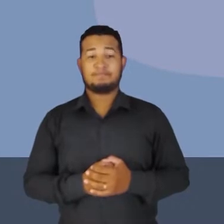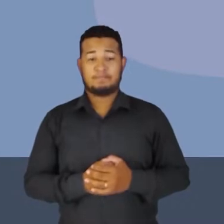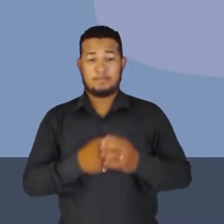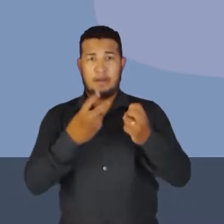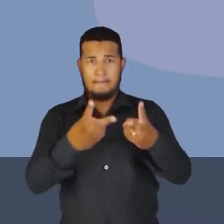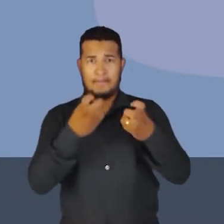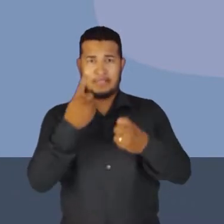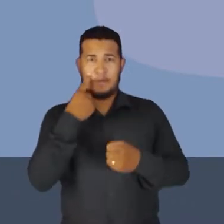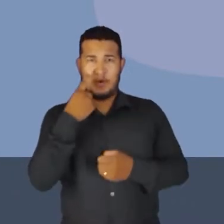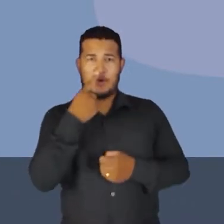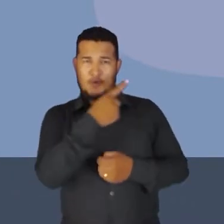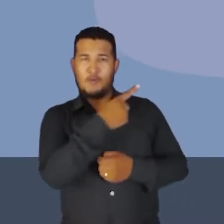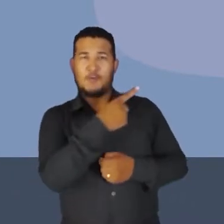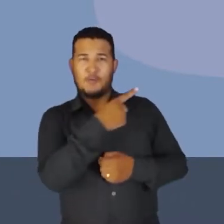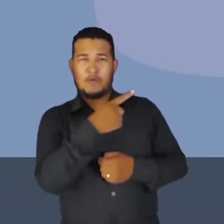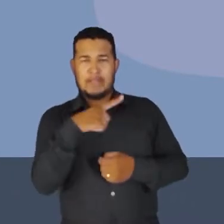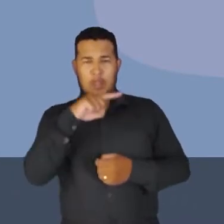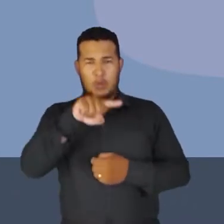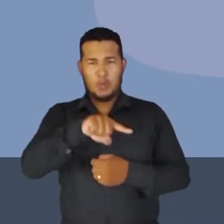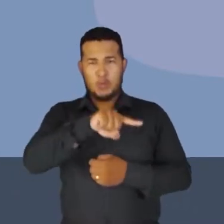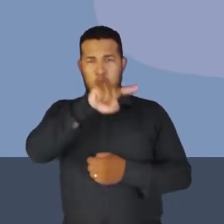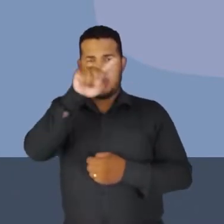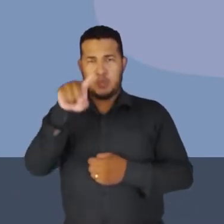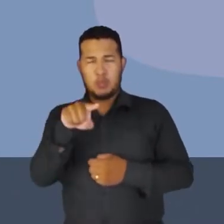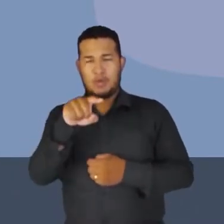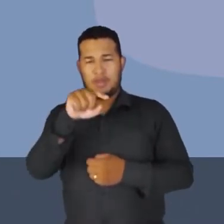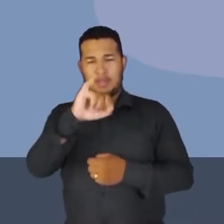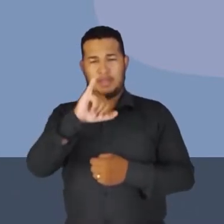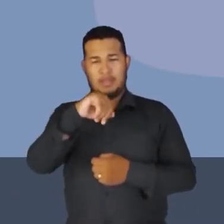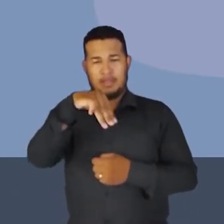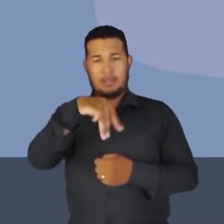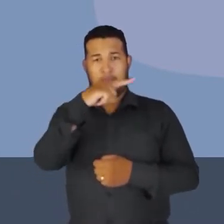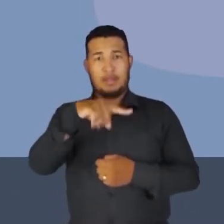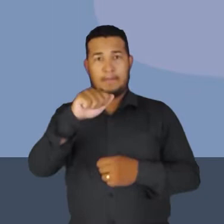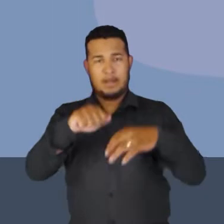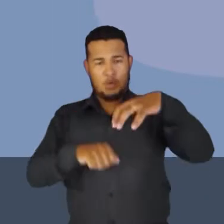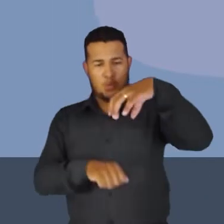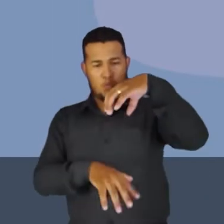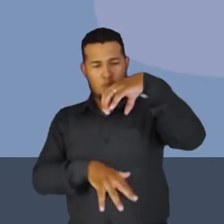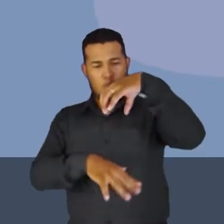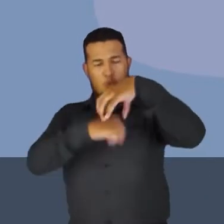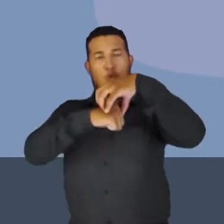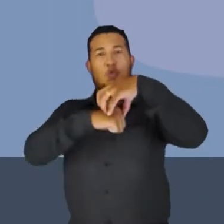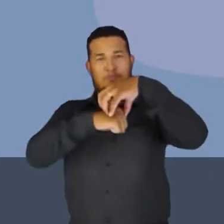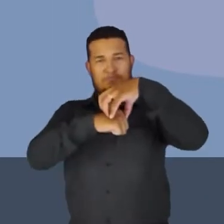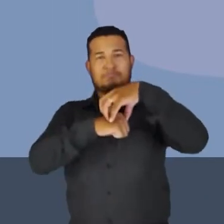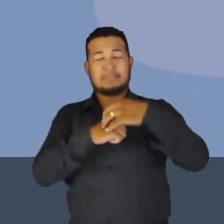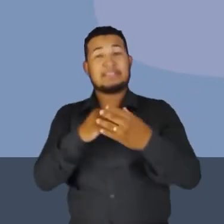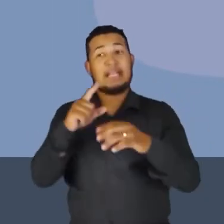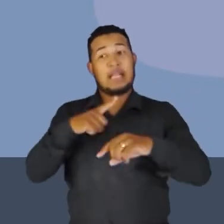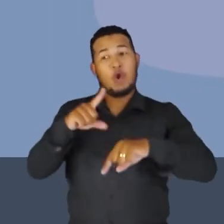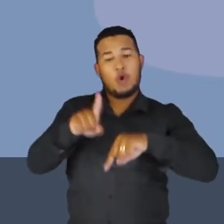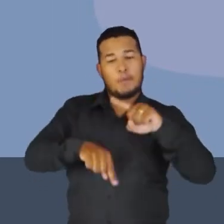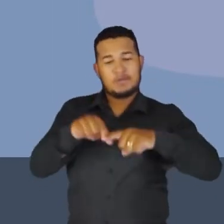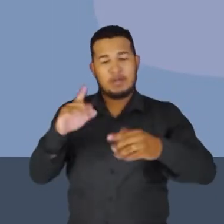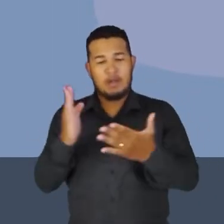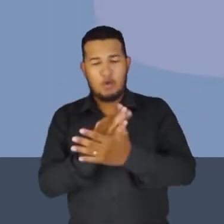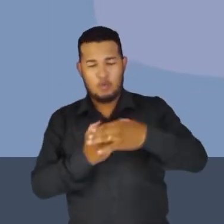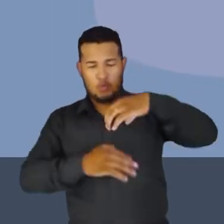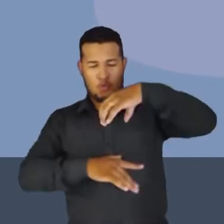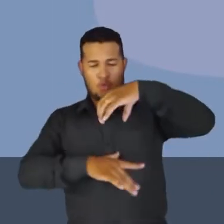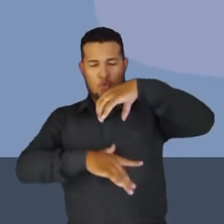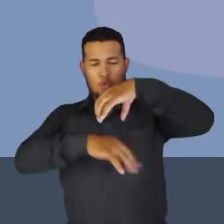Observe que nessa animação, nós temos ali um imã e temos alguns objetos sendo atraídos por esse imã.